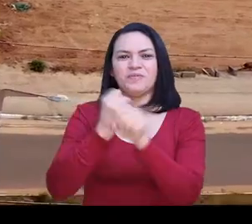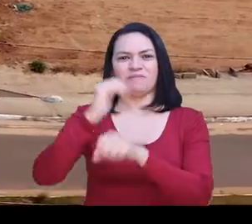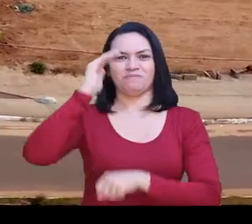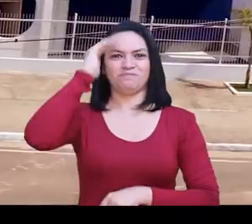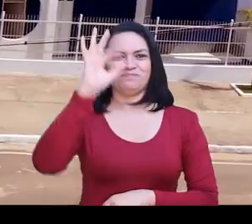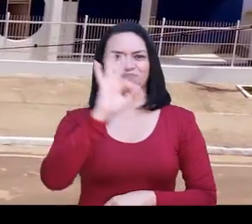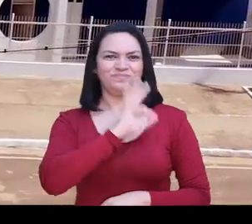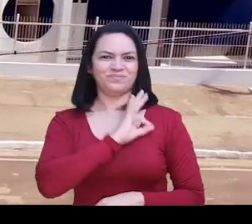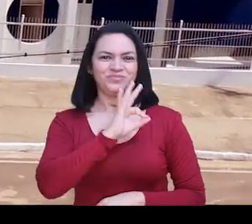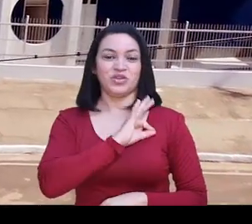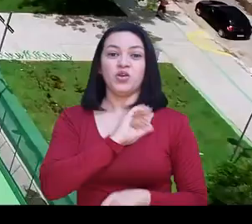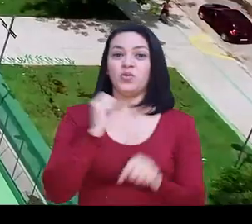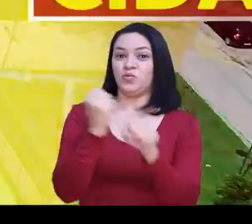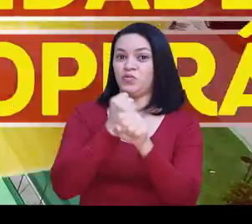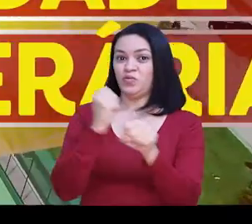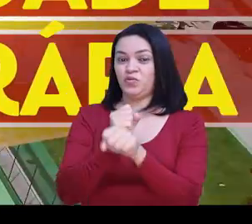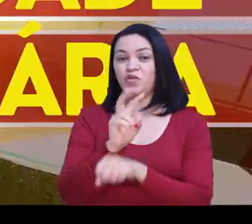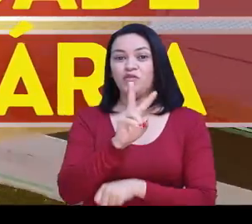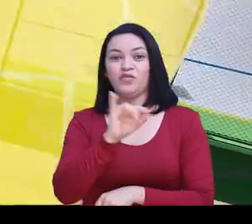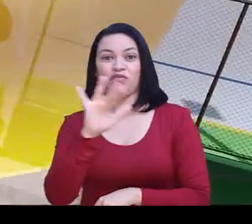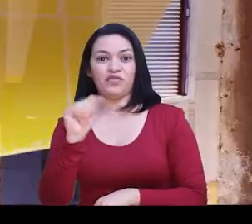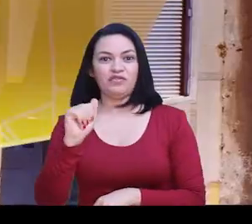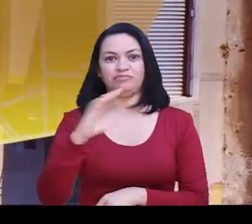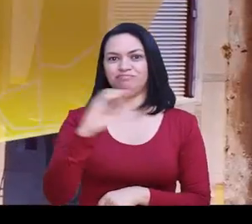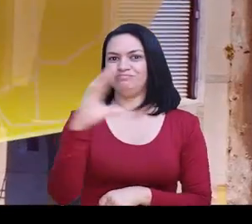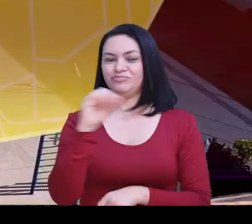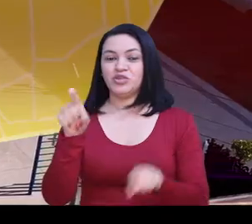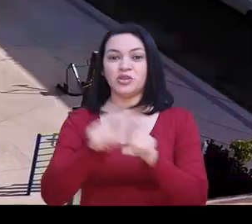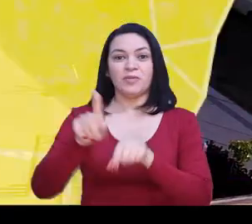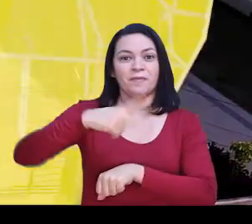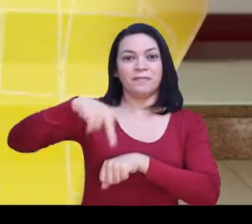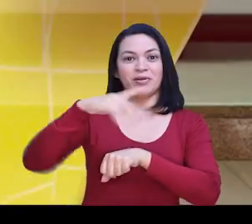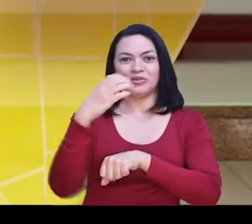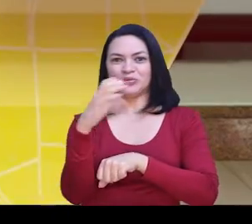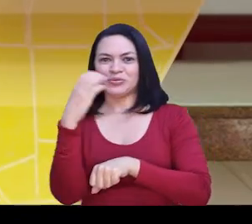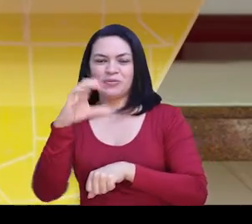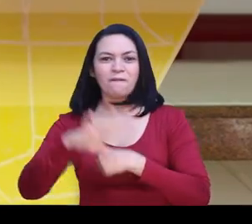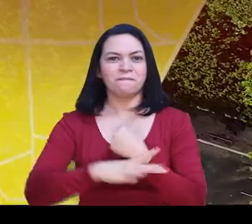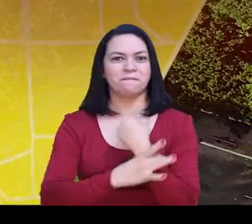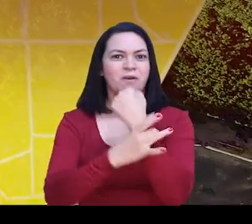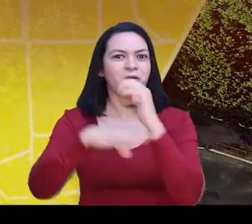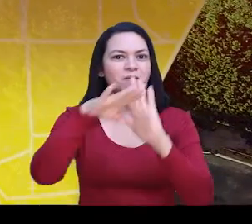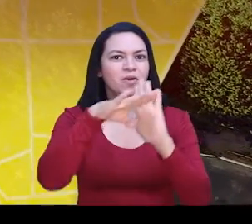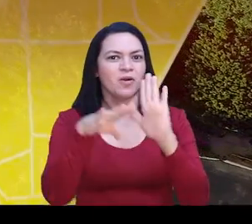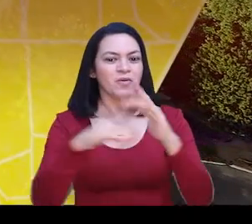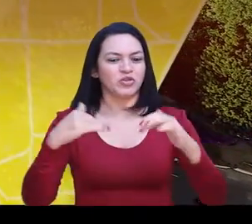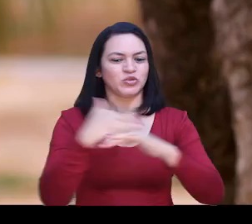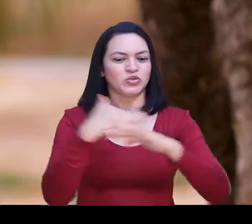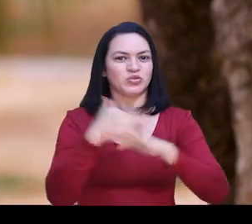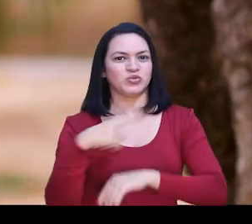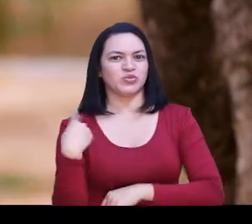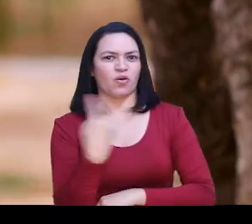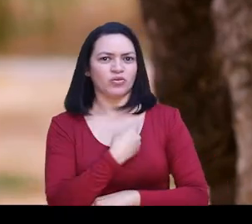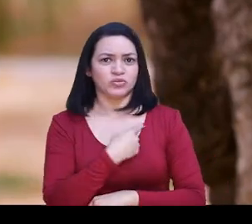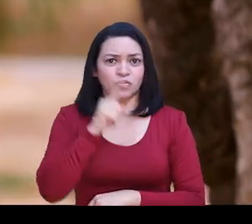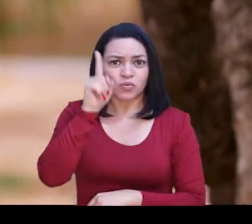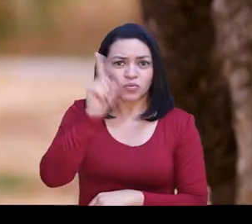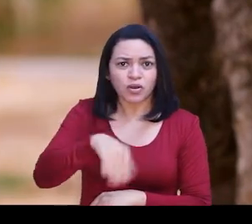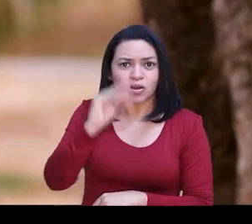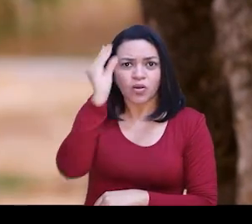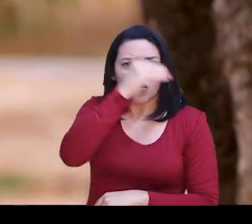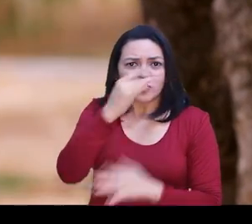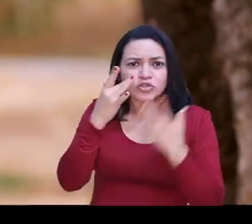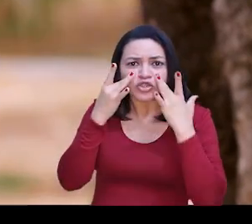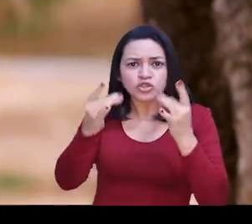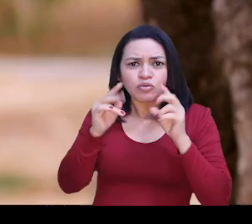Batalhão Tiradentes. Reformar o Viva Cidade Operária e Praça do Quatrac, para garantir o programa Nosso Centro. Foi o secretário que